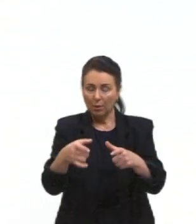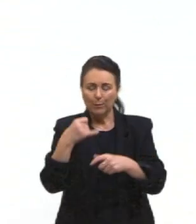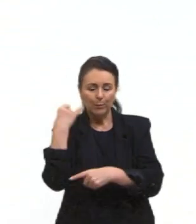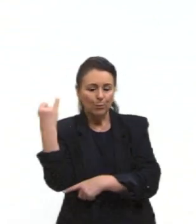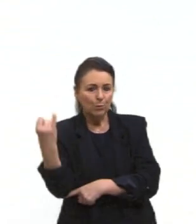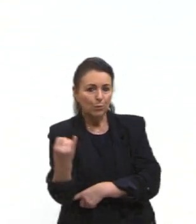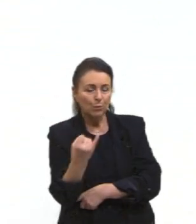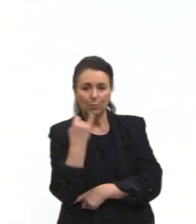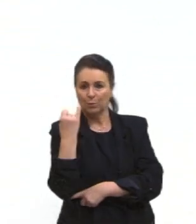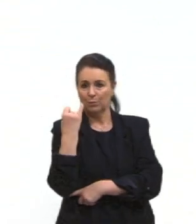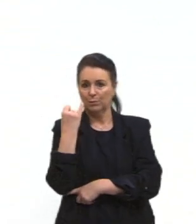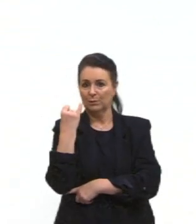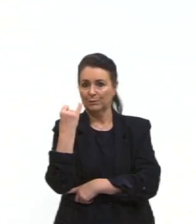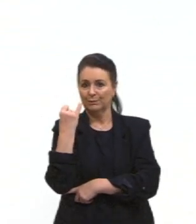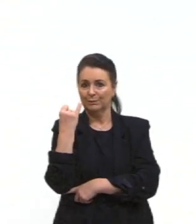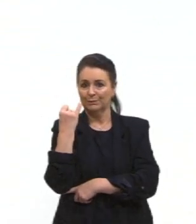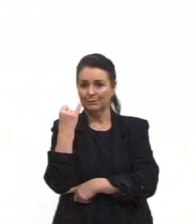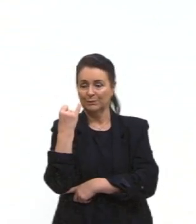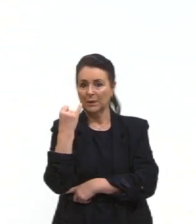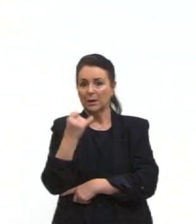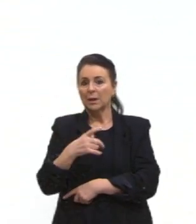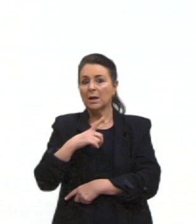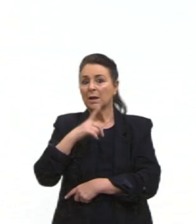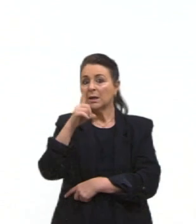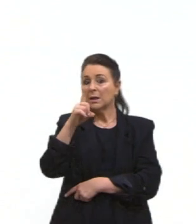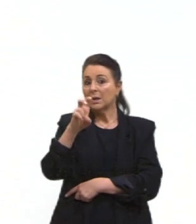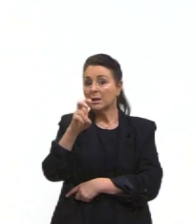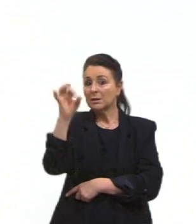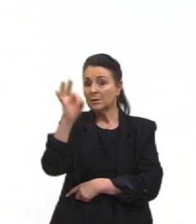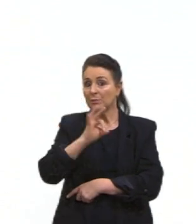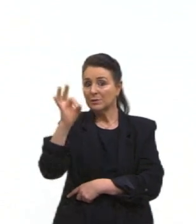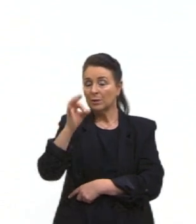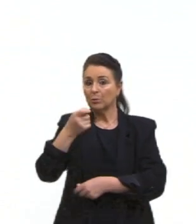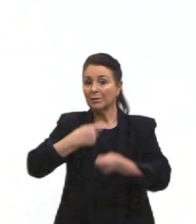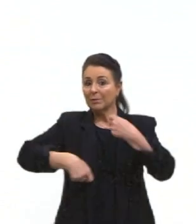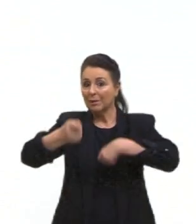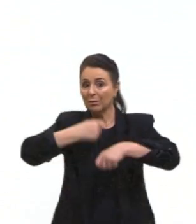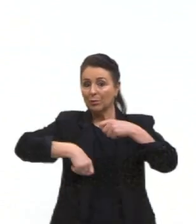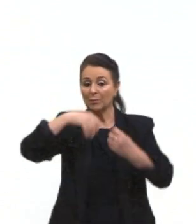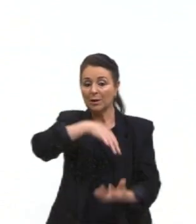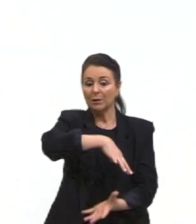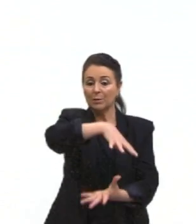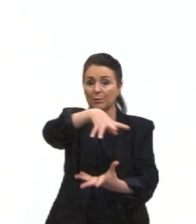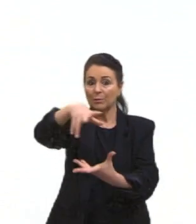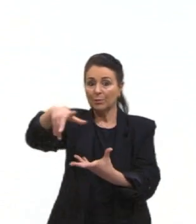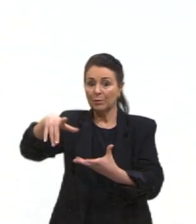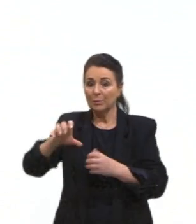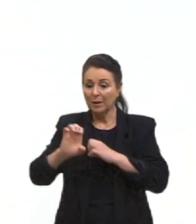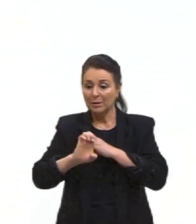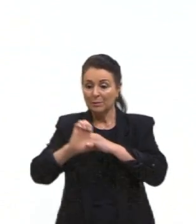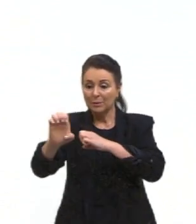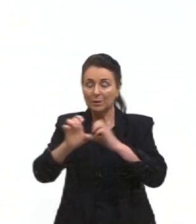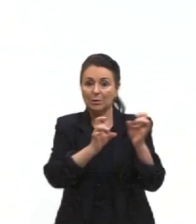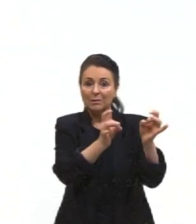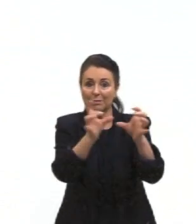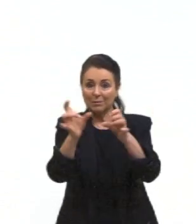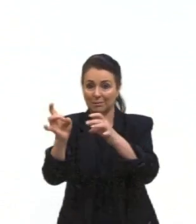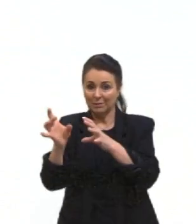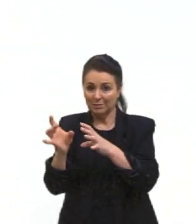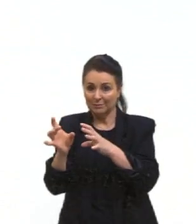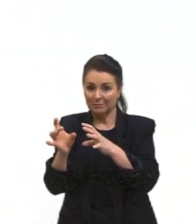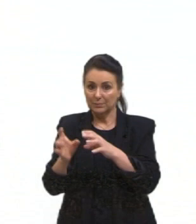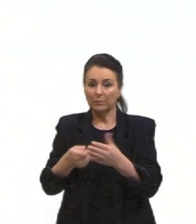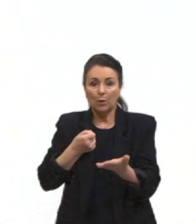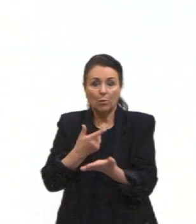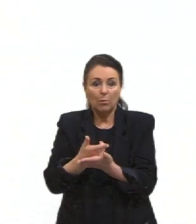o trajeto, né, de 15% da economia mundial das exportações, certo? Então, tu vai